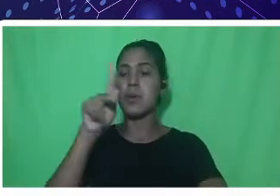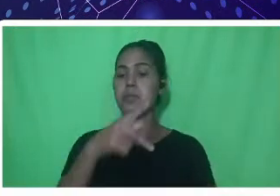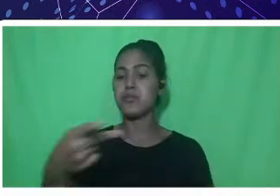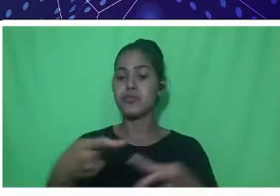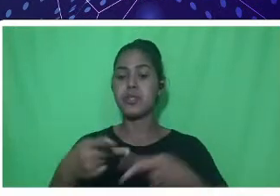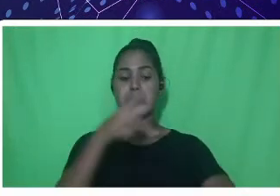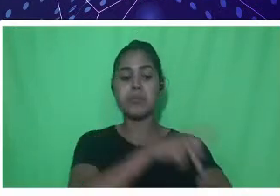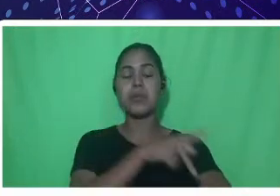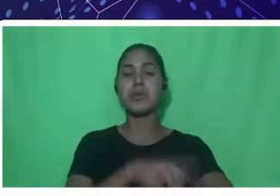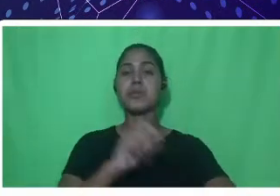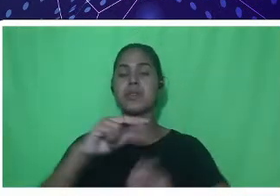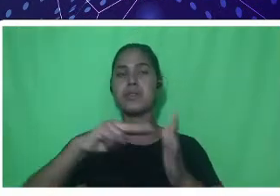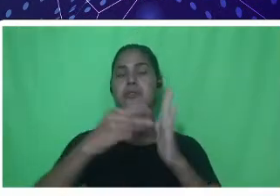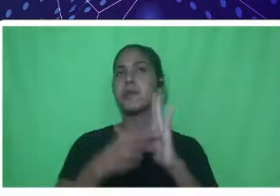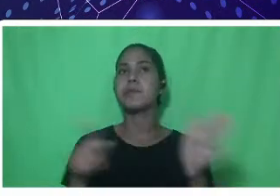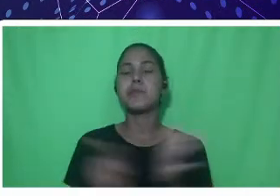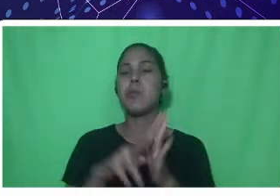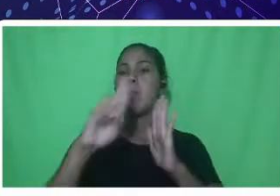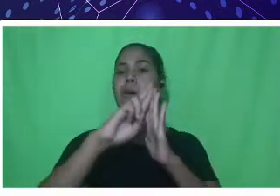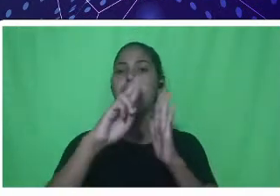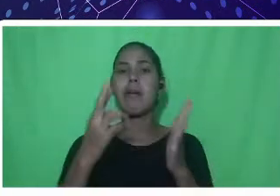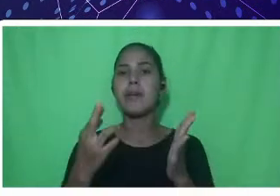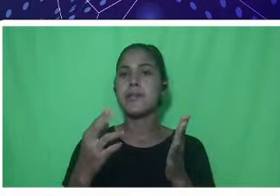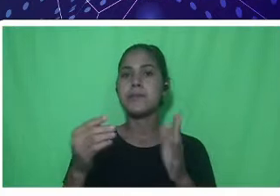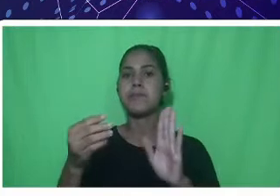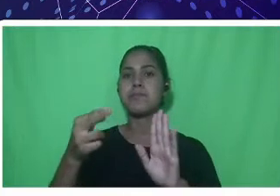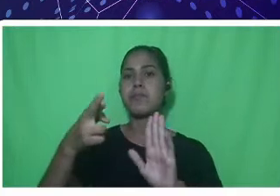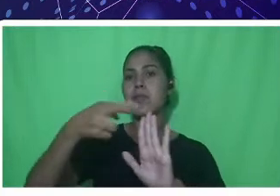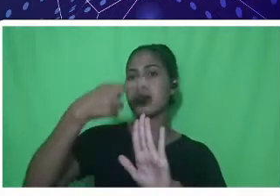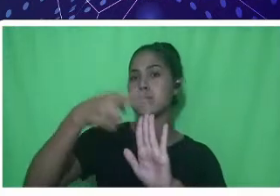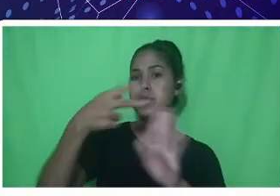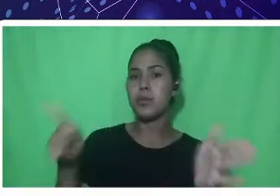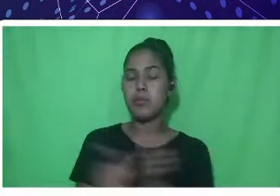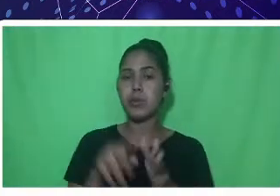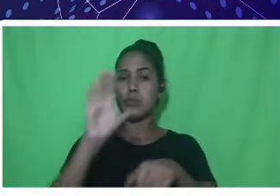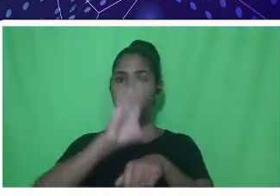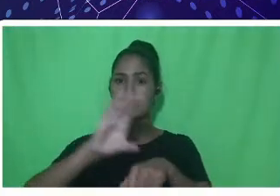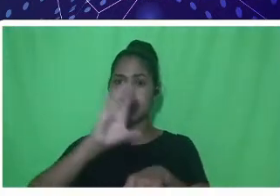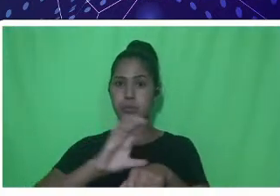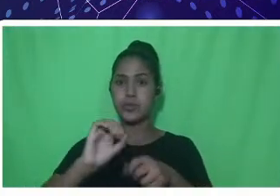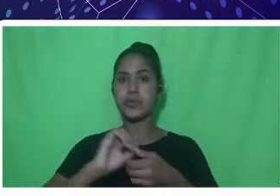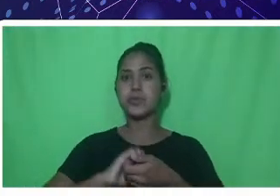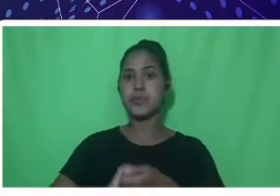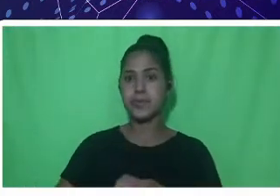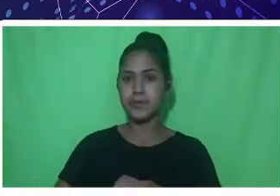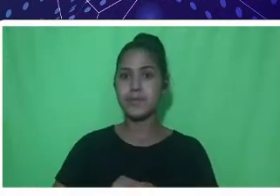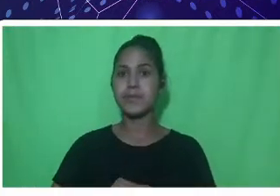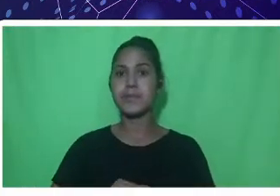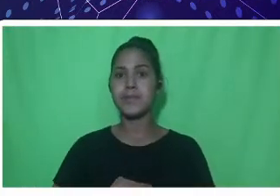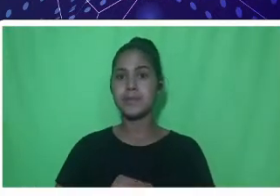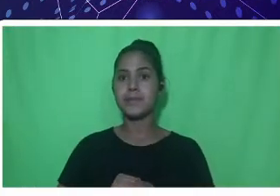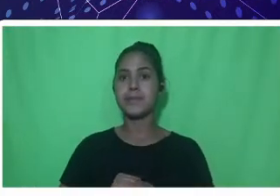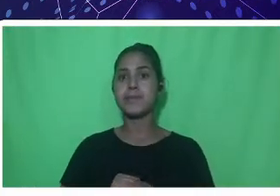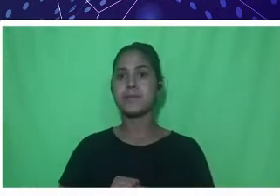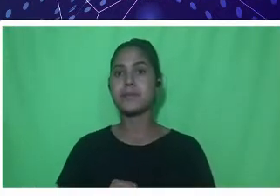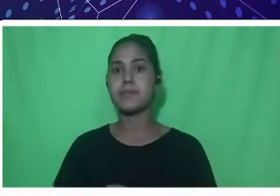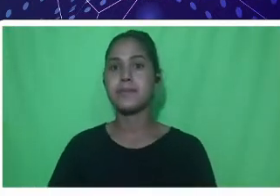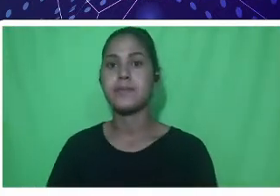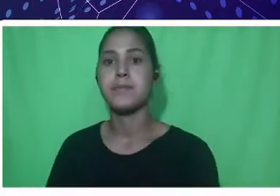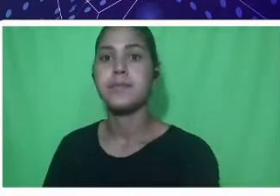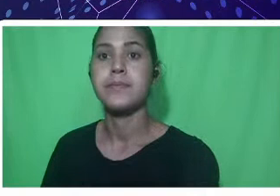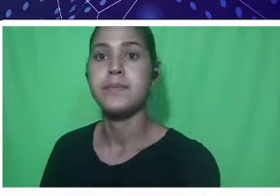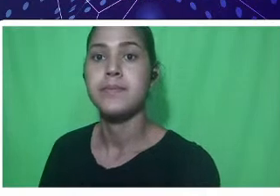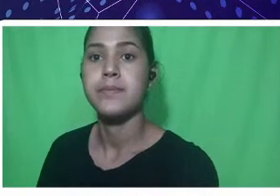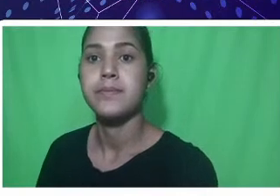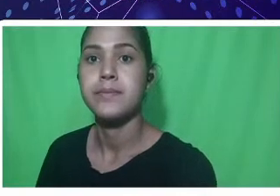do curso. ele determina como é que as coisas vão acontecer durante esses cinco anos. As disciplinas vão ser apertadas,